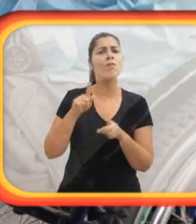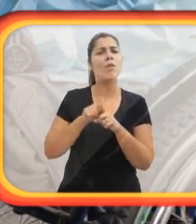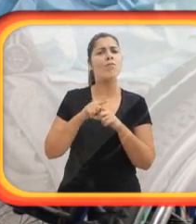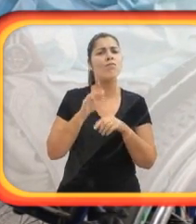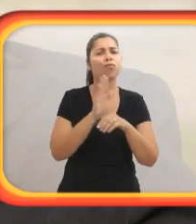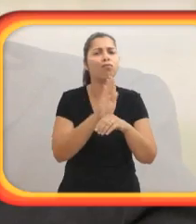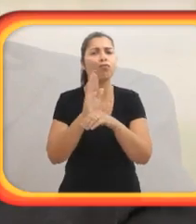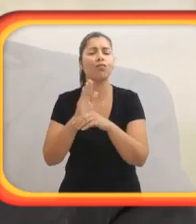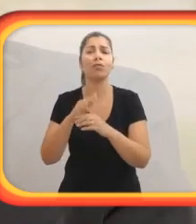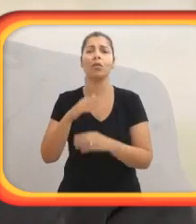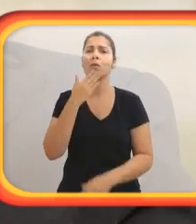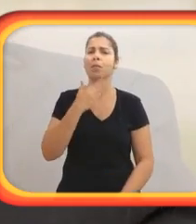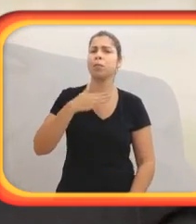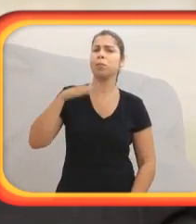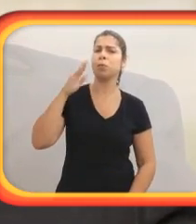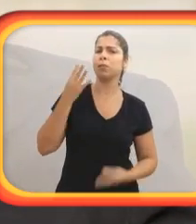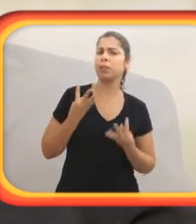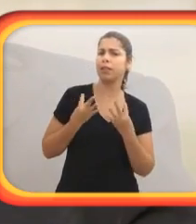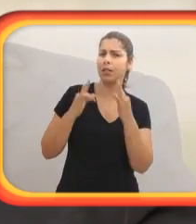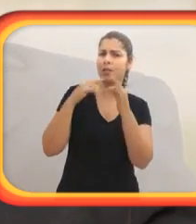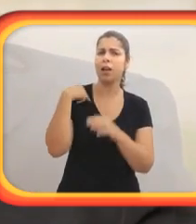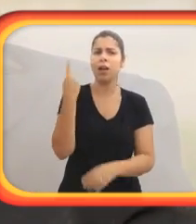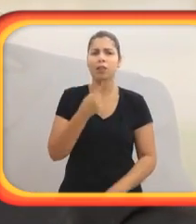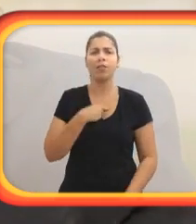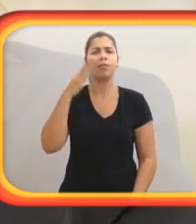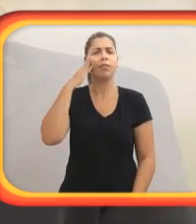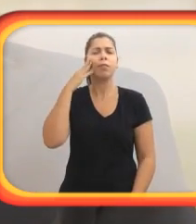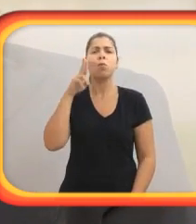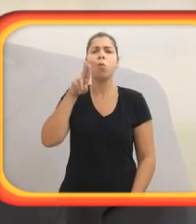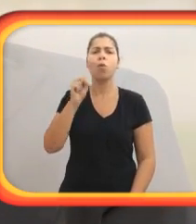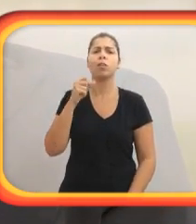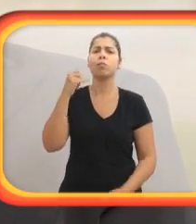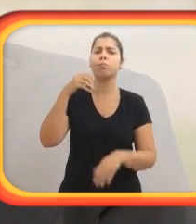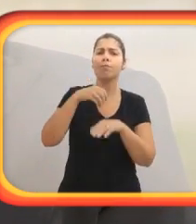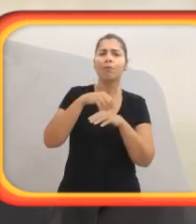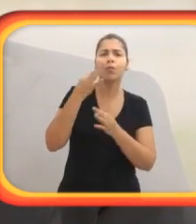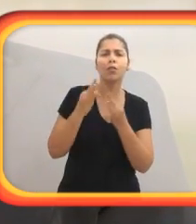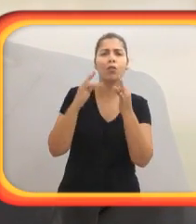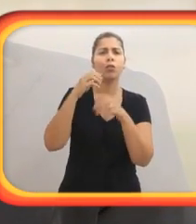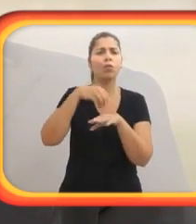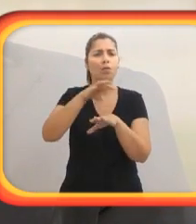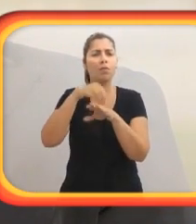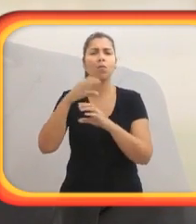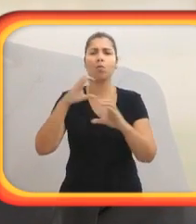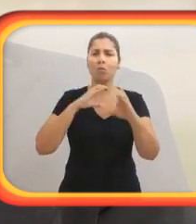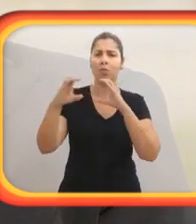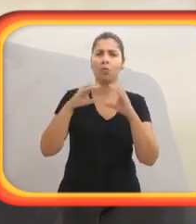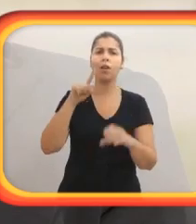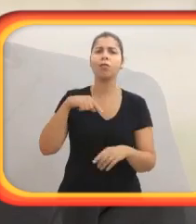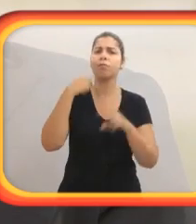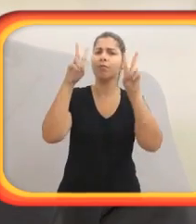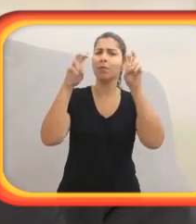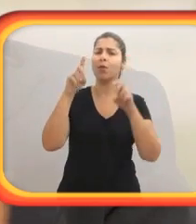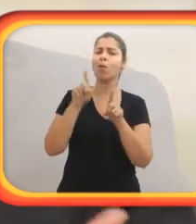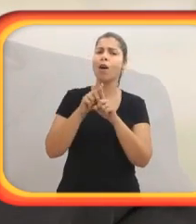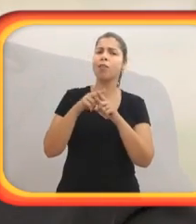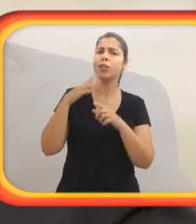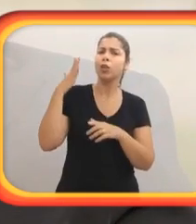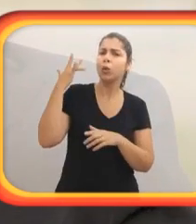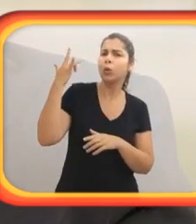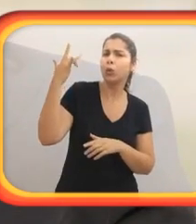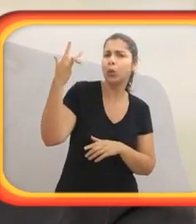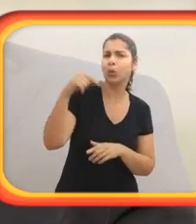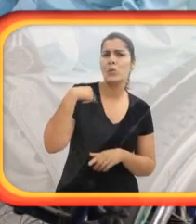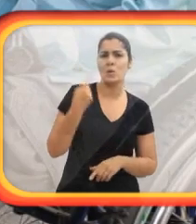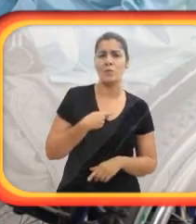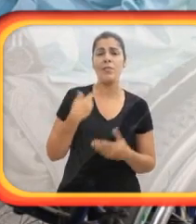da tecnologia. A gente sabe que o uso das tecnologias de informação e comunicação é um tema que afeta o nosso